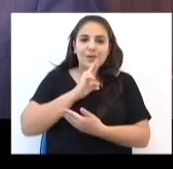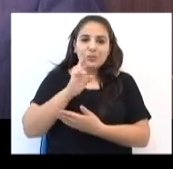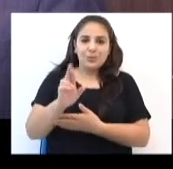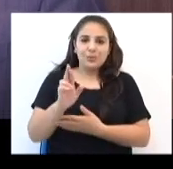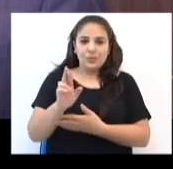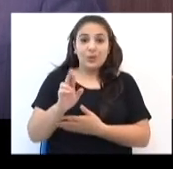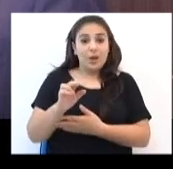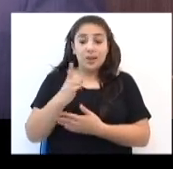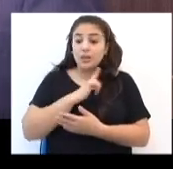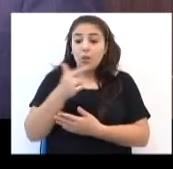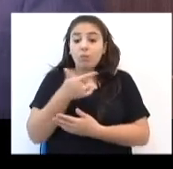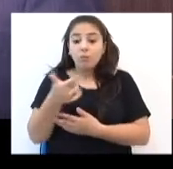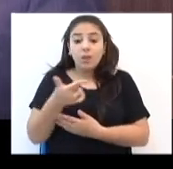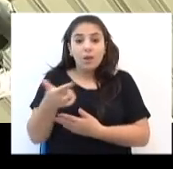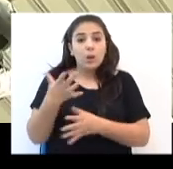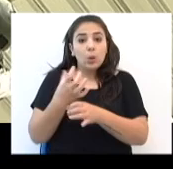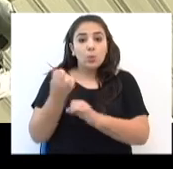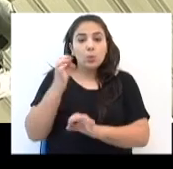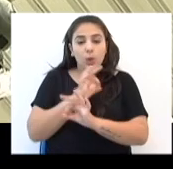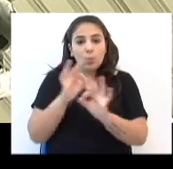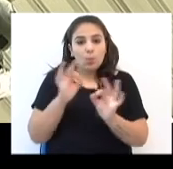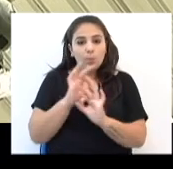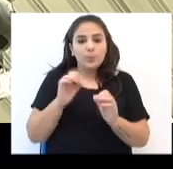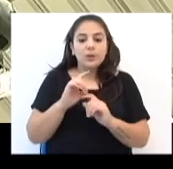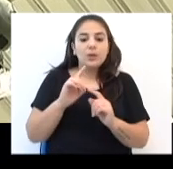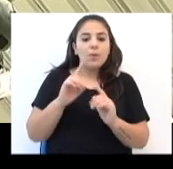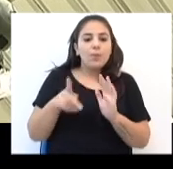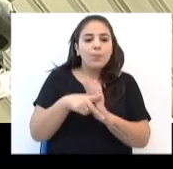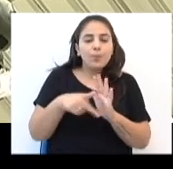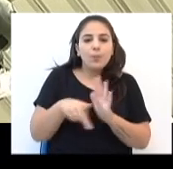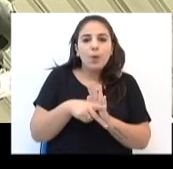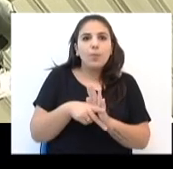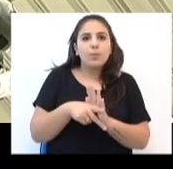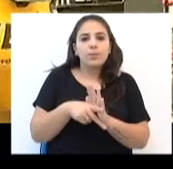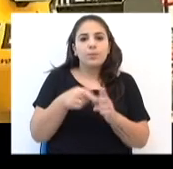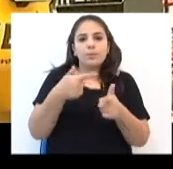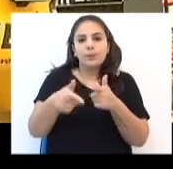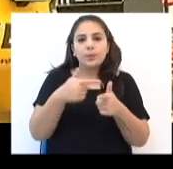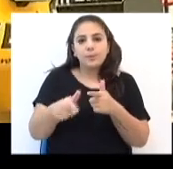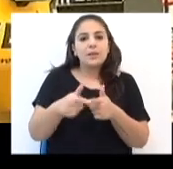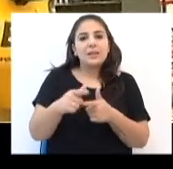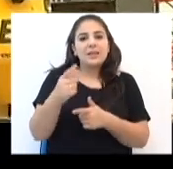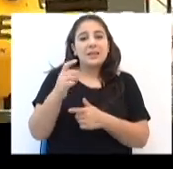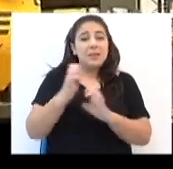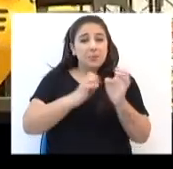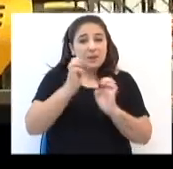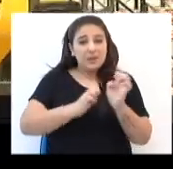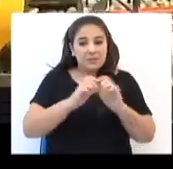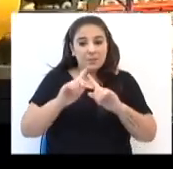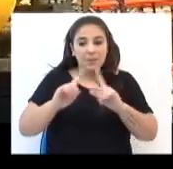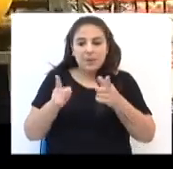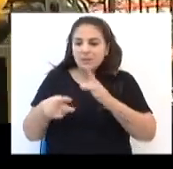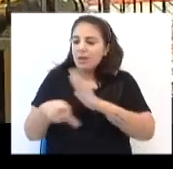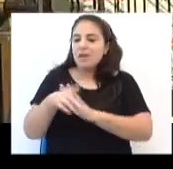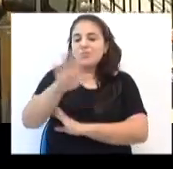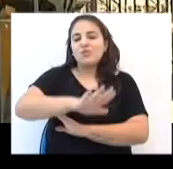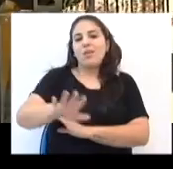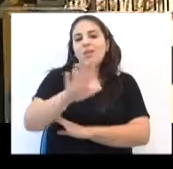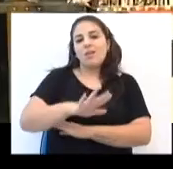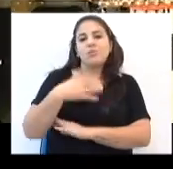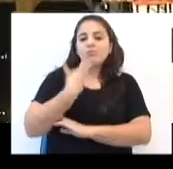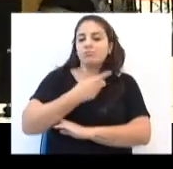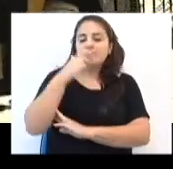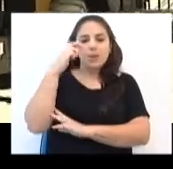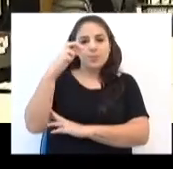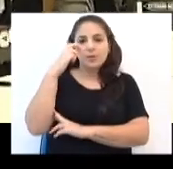correspondendo, ele praticamente inexiste. Então, não é tanto uma crise da empresa, quanto é uma crise mercadológica. Nós não temos hoje uma